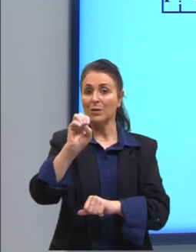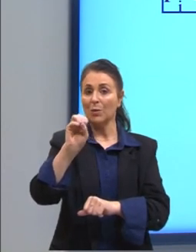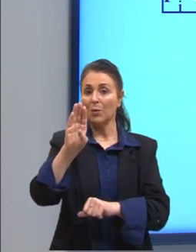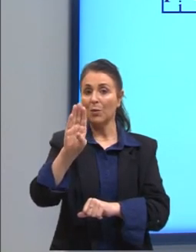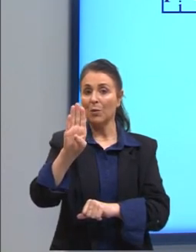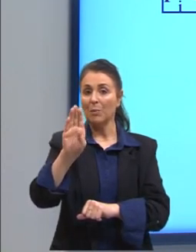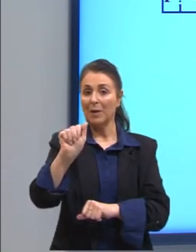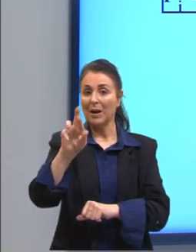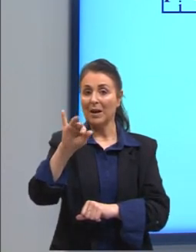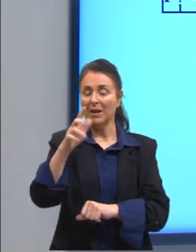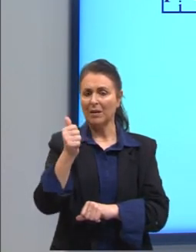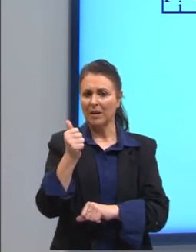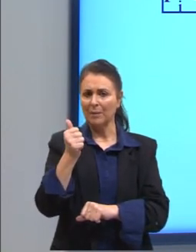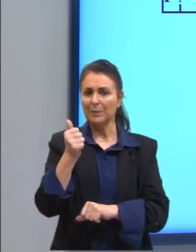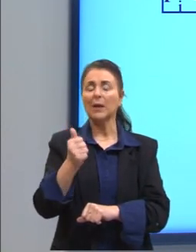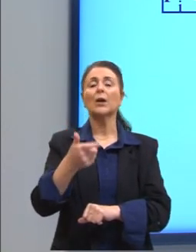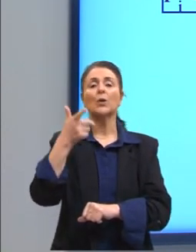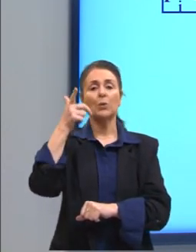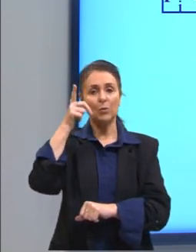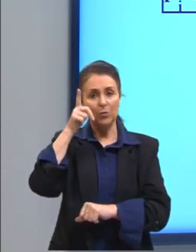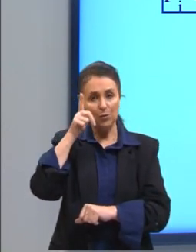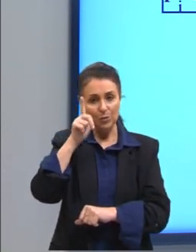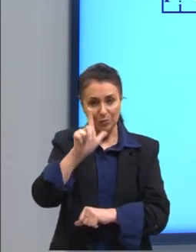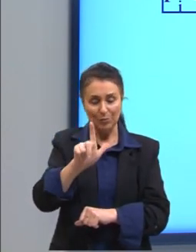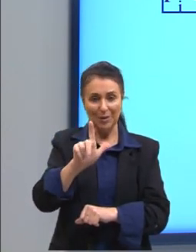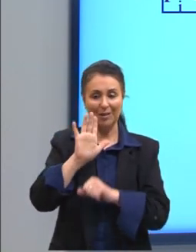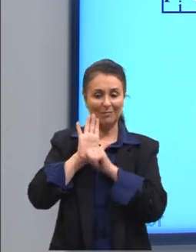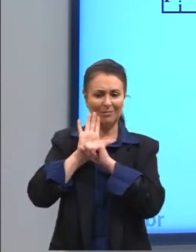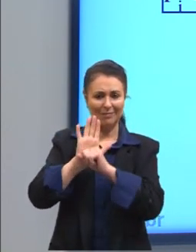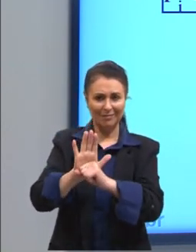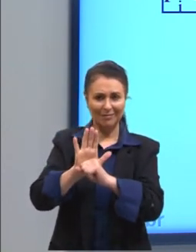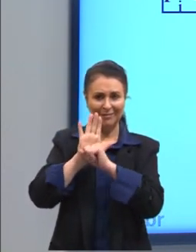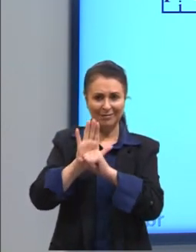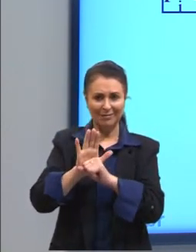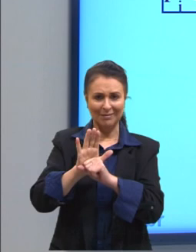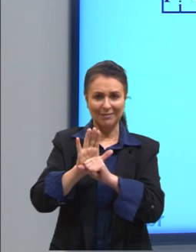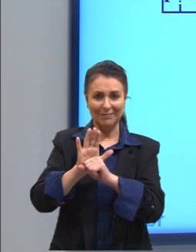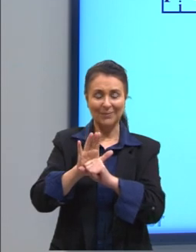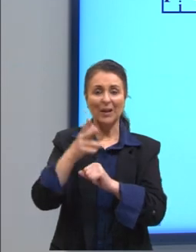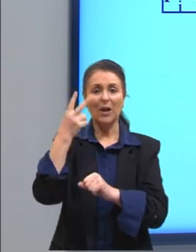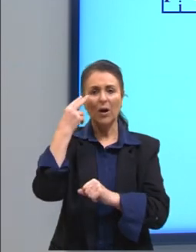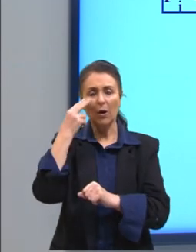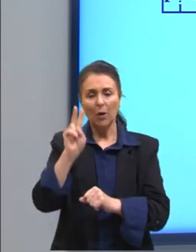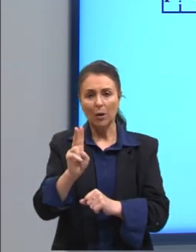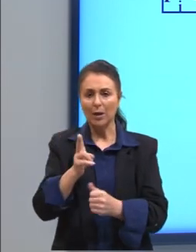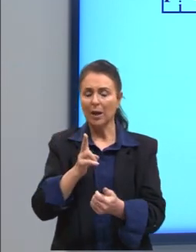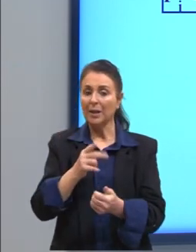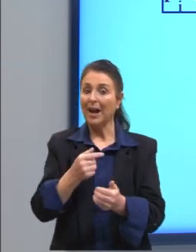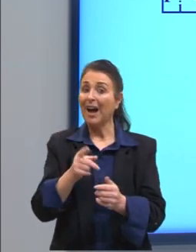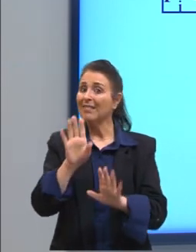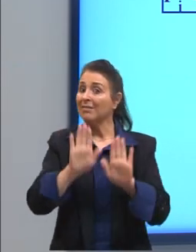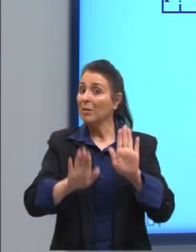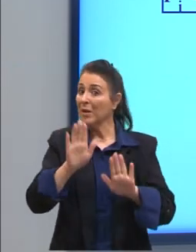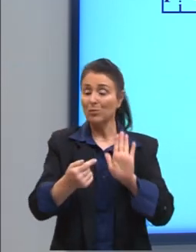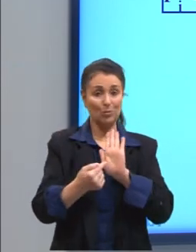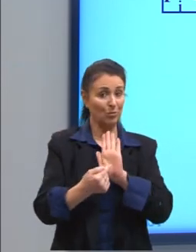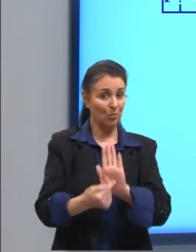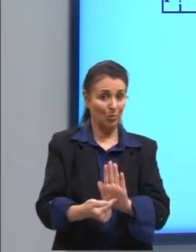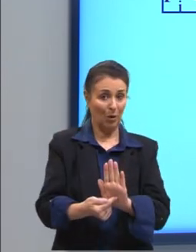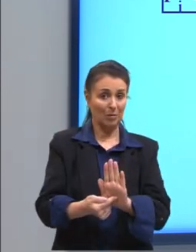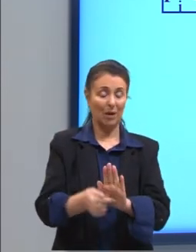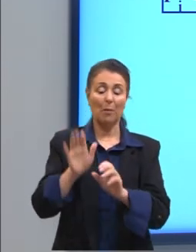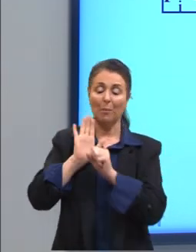observar as exotermas. Mas nem sempre elas vão aparecer. Isso aqui foi só uma observação que eu fiz. Então, pressão